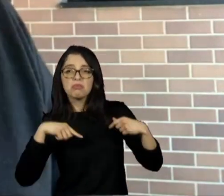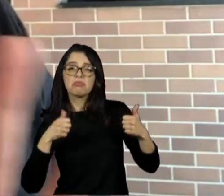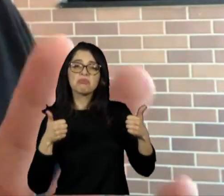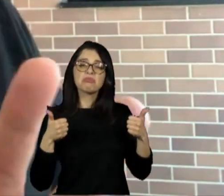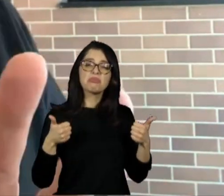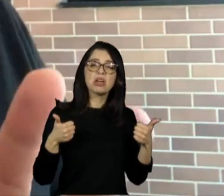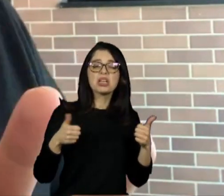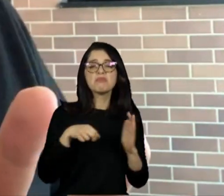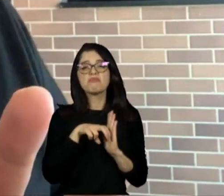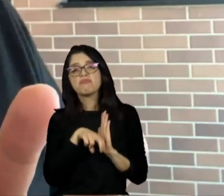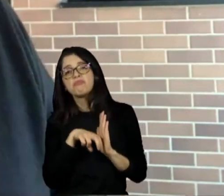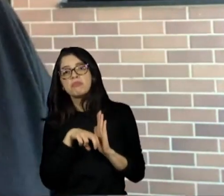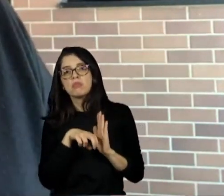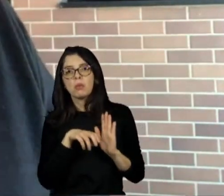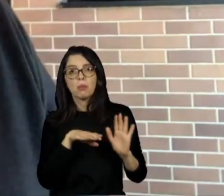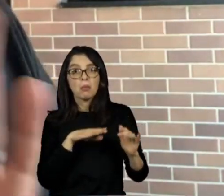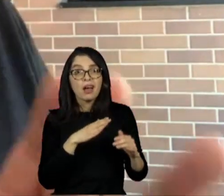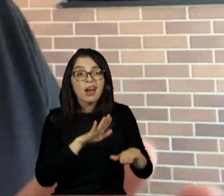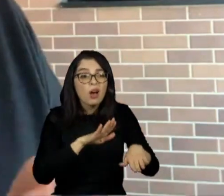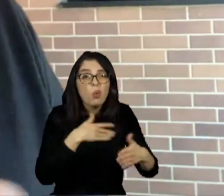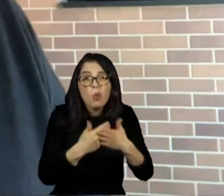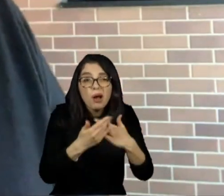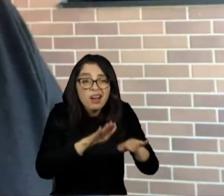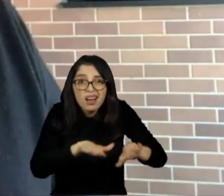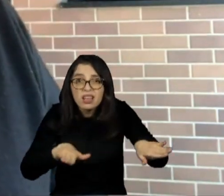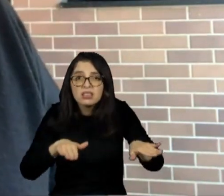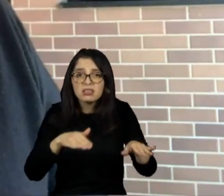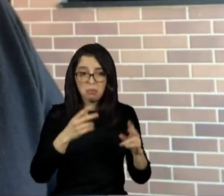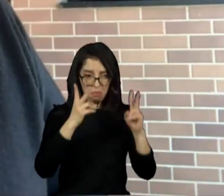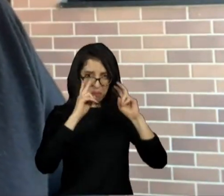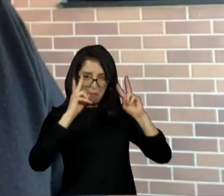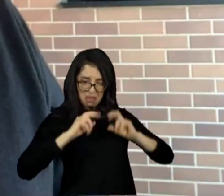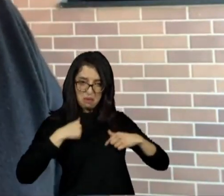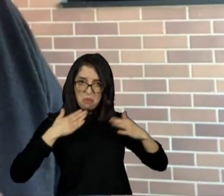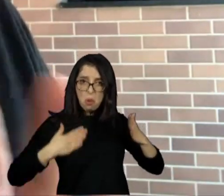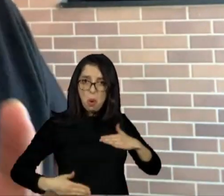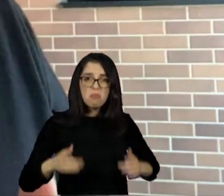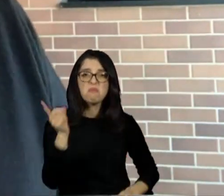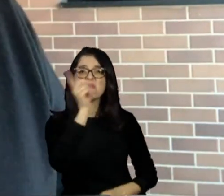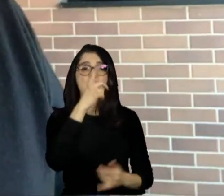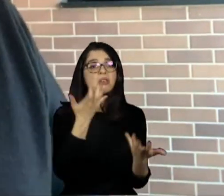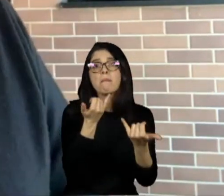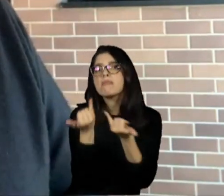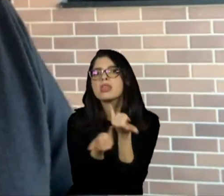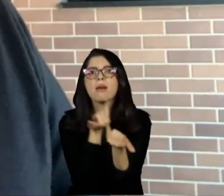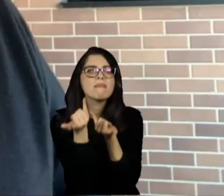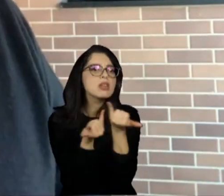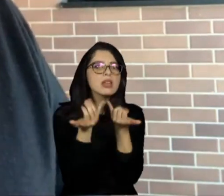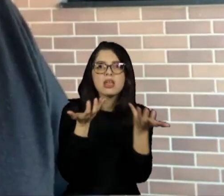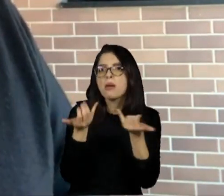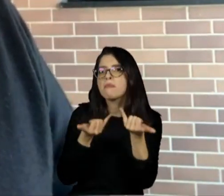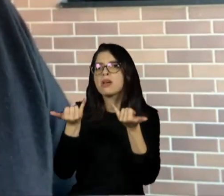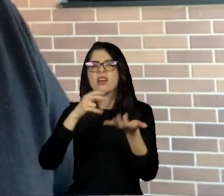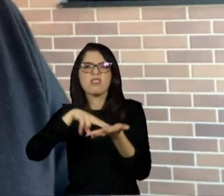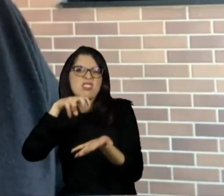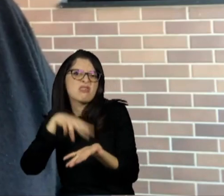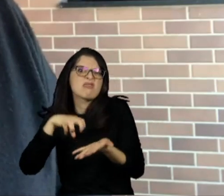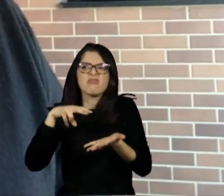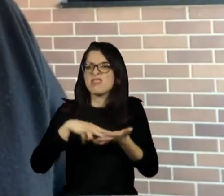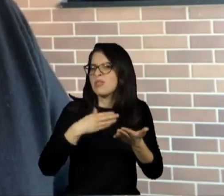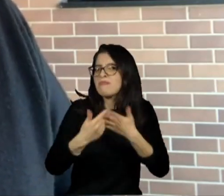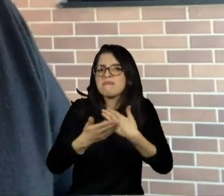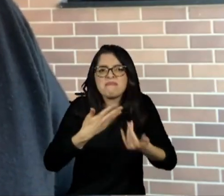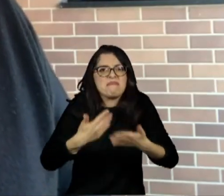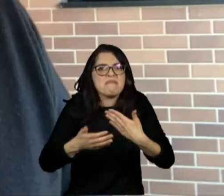uma criança, ela não quer saber disso. Ela quer voar, ela quer pular, e isso não